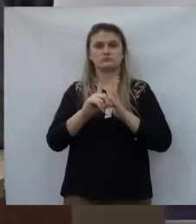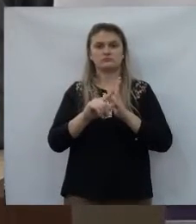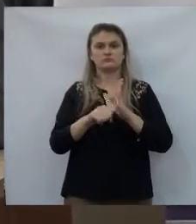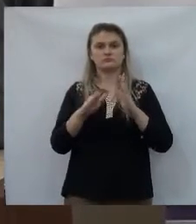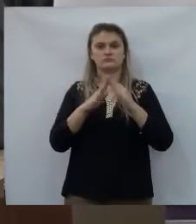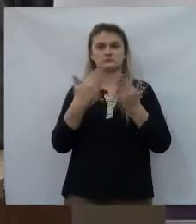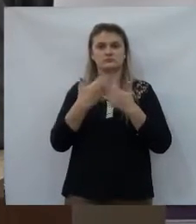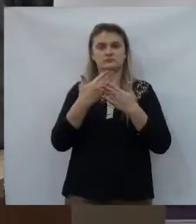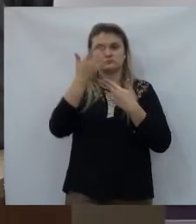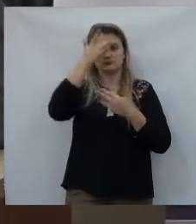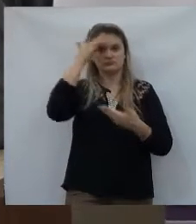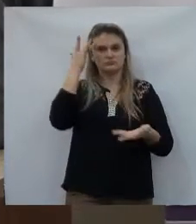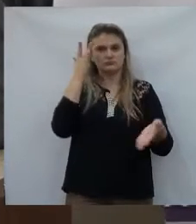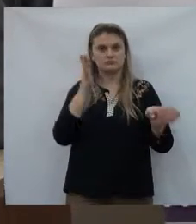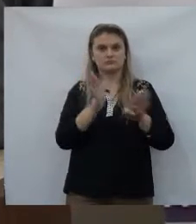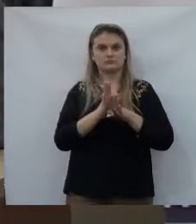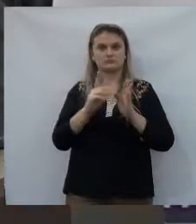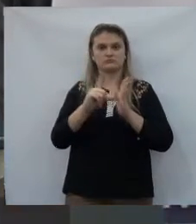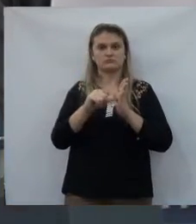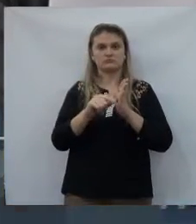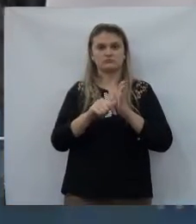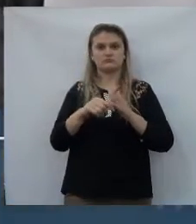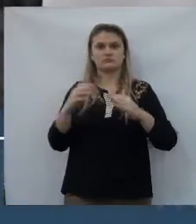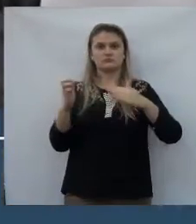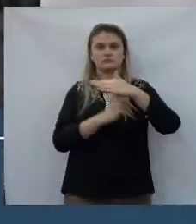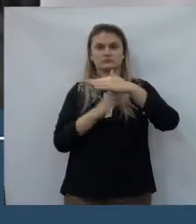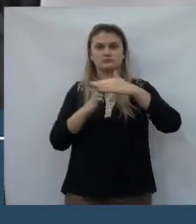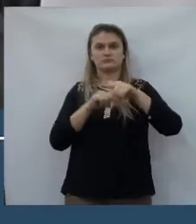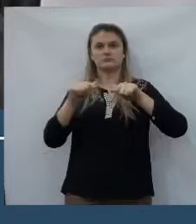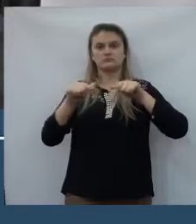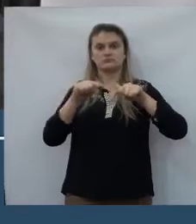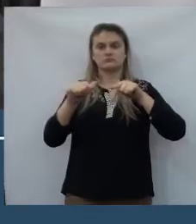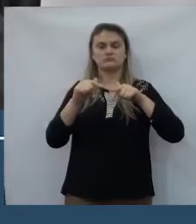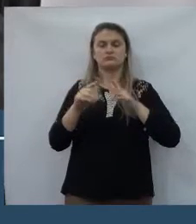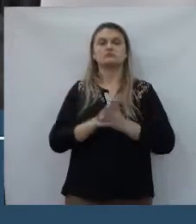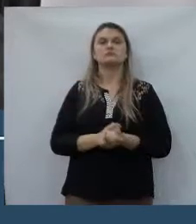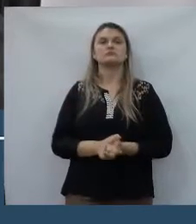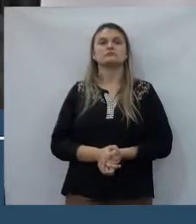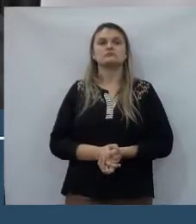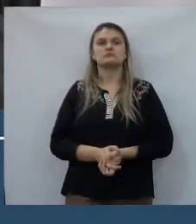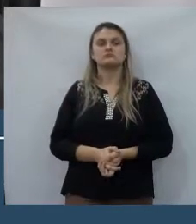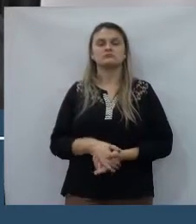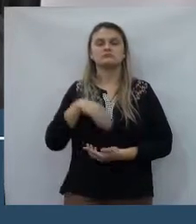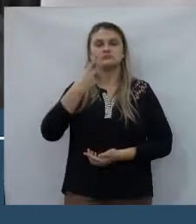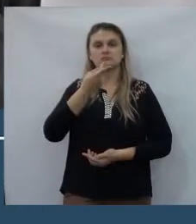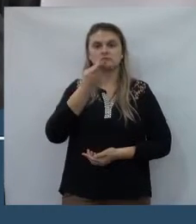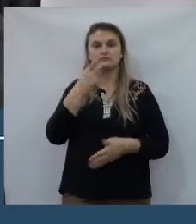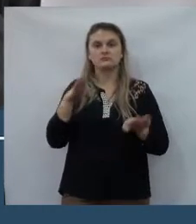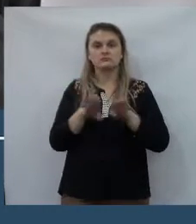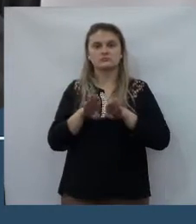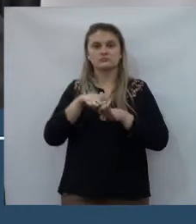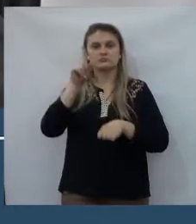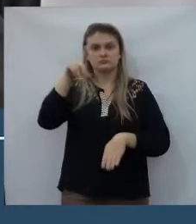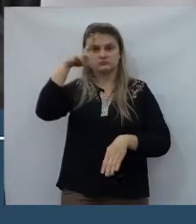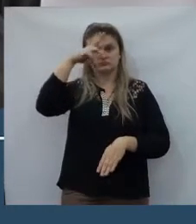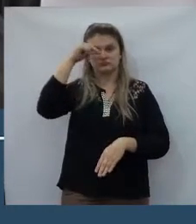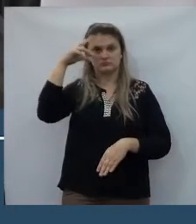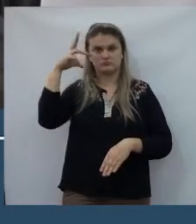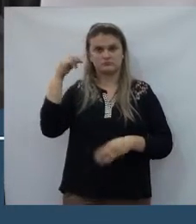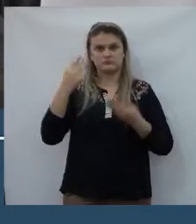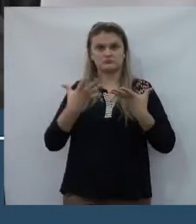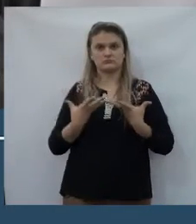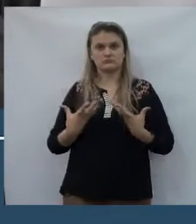nas escolas, as pessoas chegando atrasadas nos seus trabalhos, falando que foi a prefeitura que